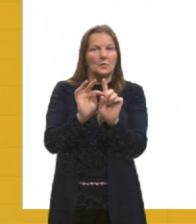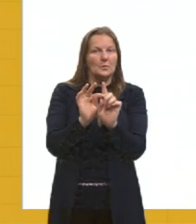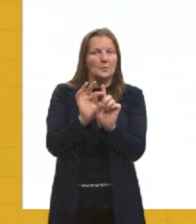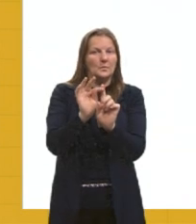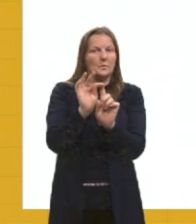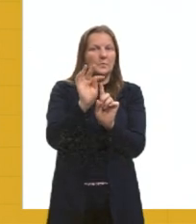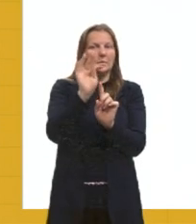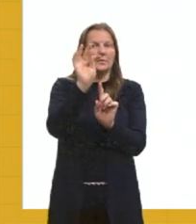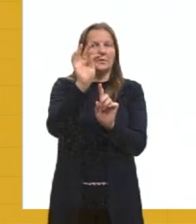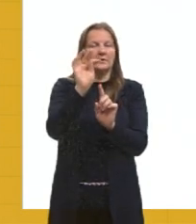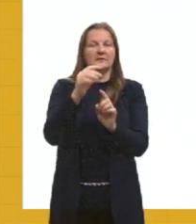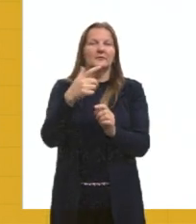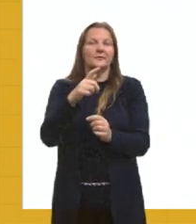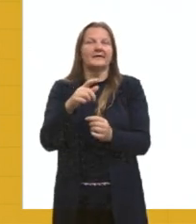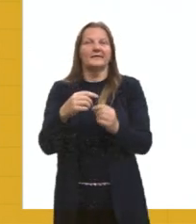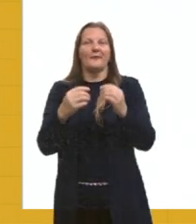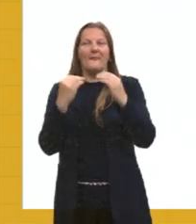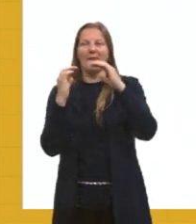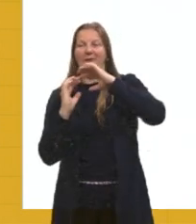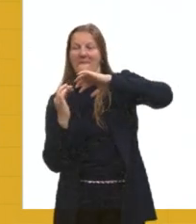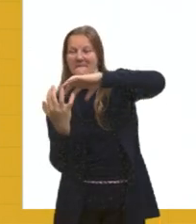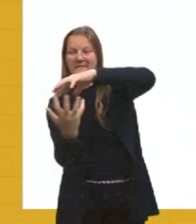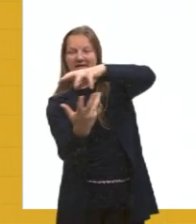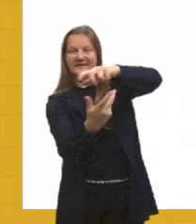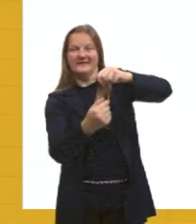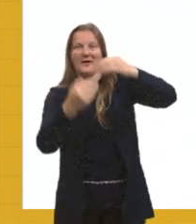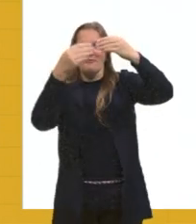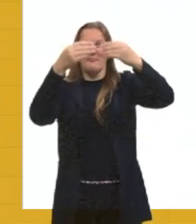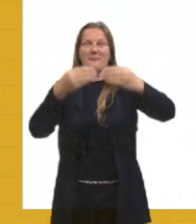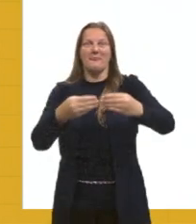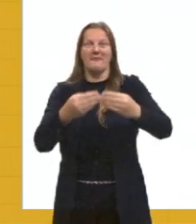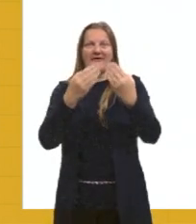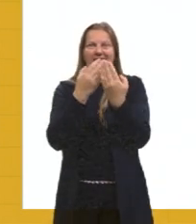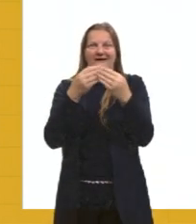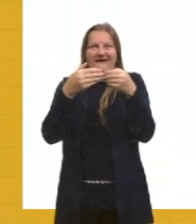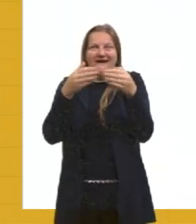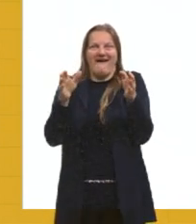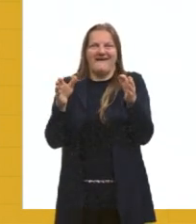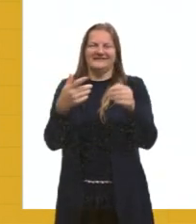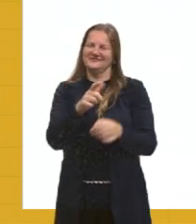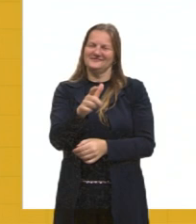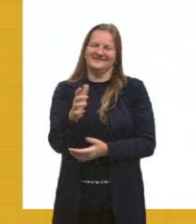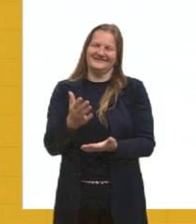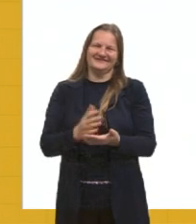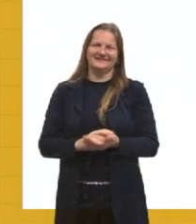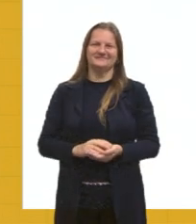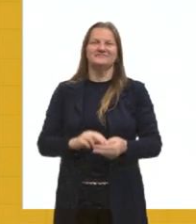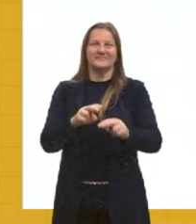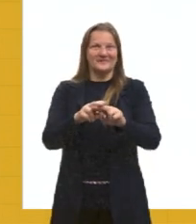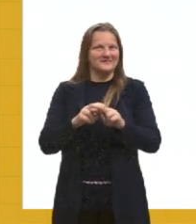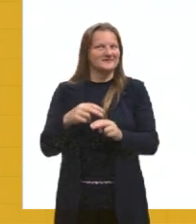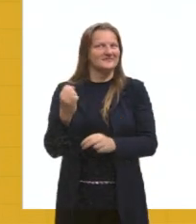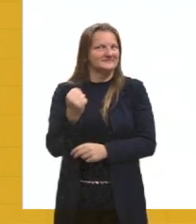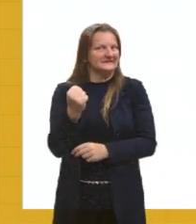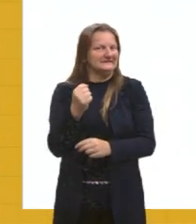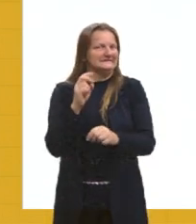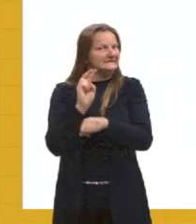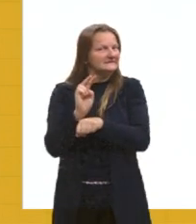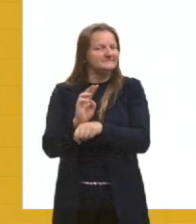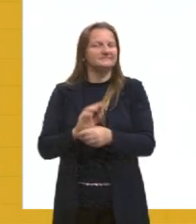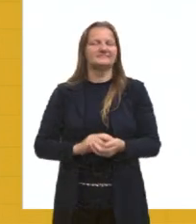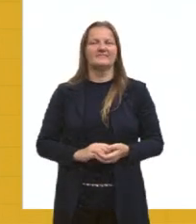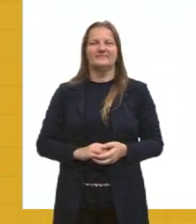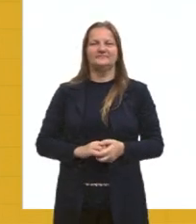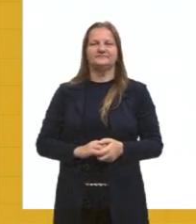uma janela que a gente consiga abrir para liberar esse calor, tá, pessoal? Então, o efeito estufa intensificado, principalmente pela